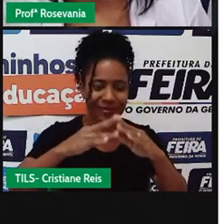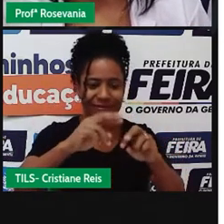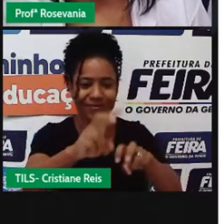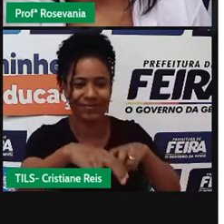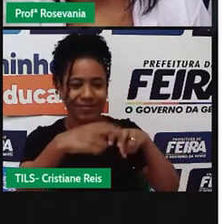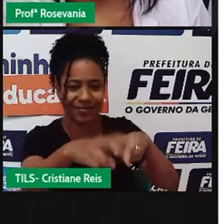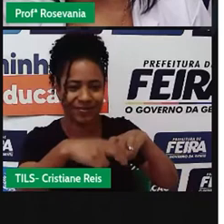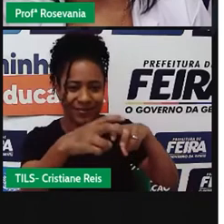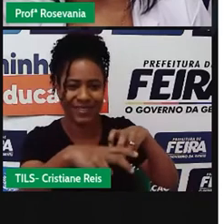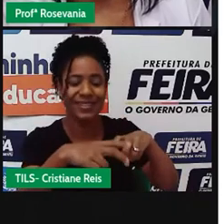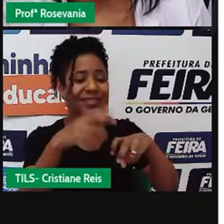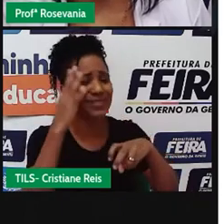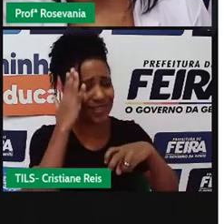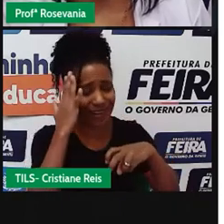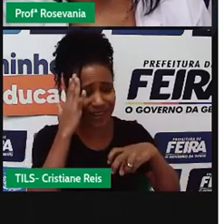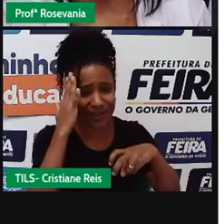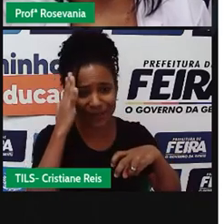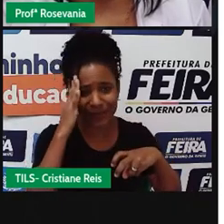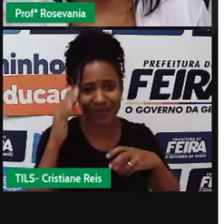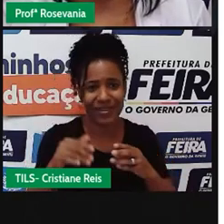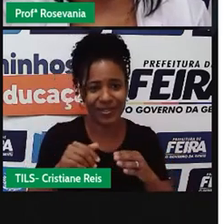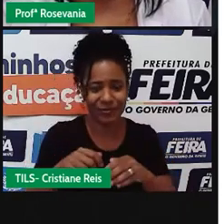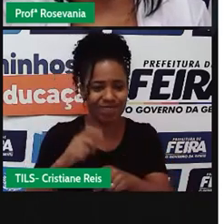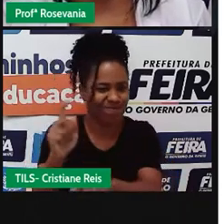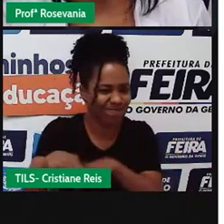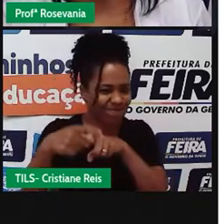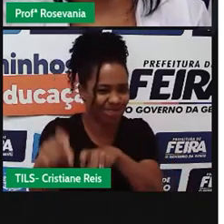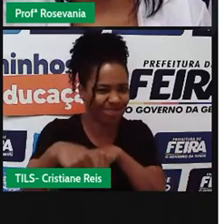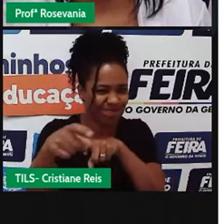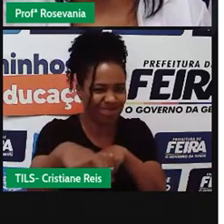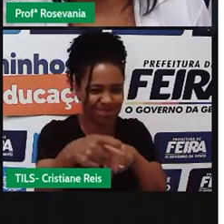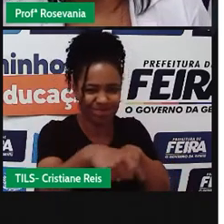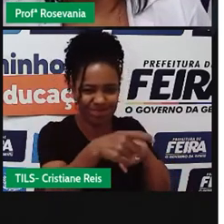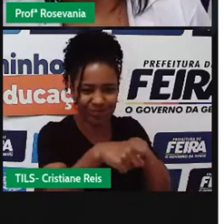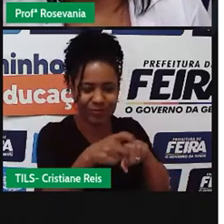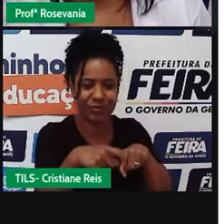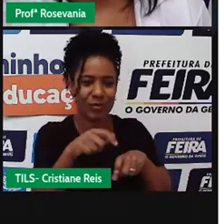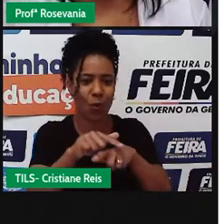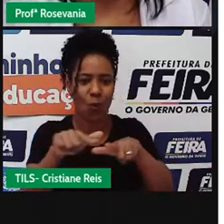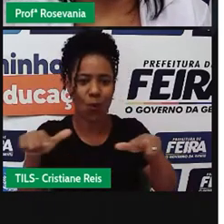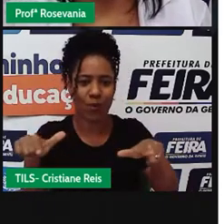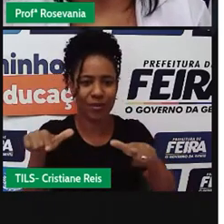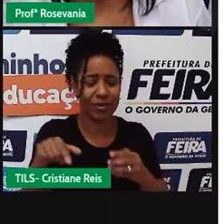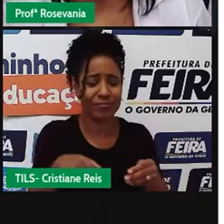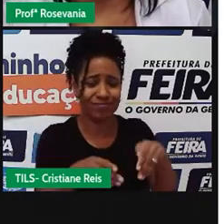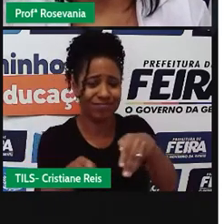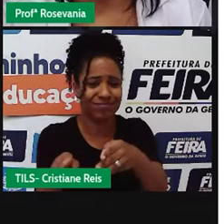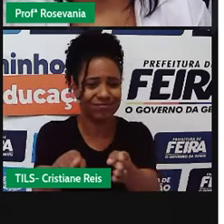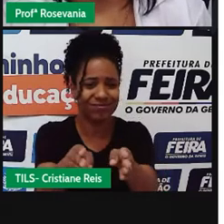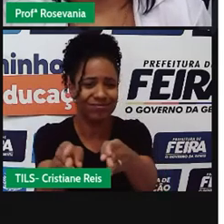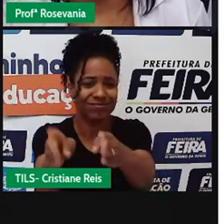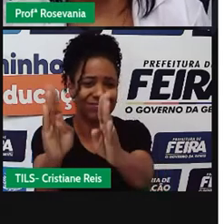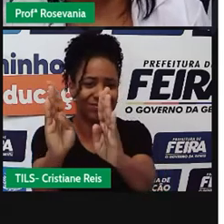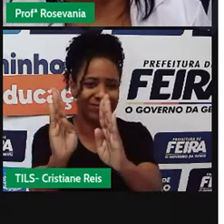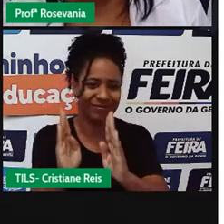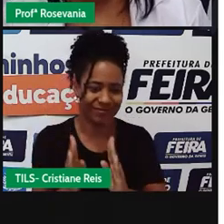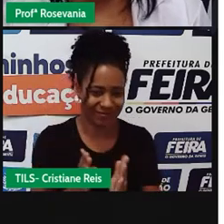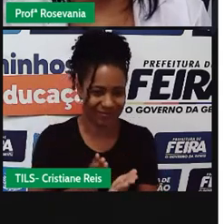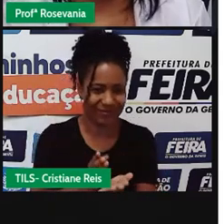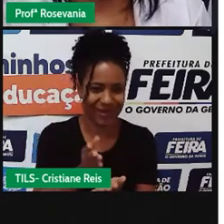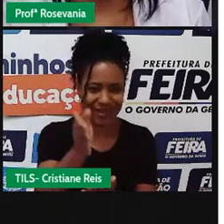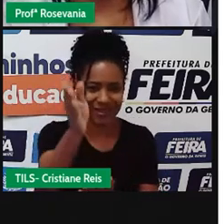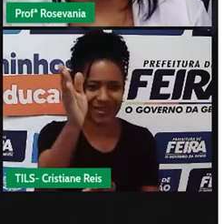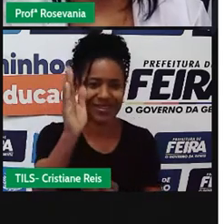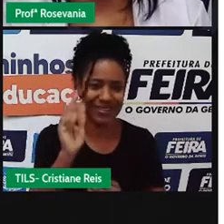que tô falando. Então, era muito mais barato você investir na malha rodoviária do que, né, na malha ferroviária.